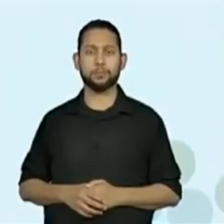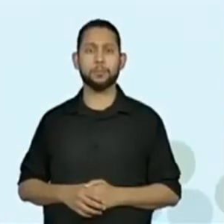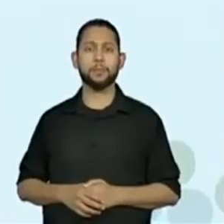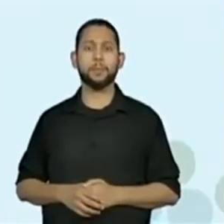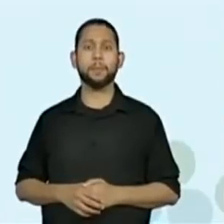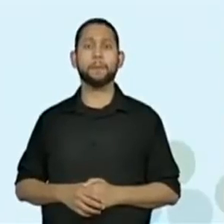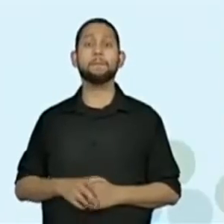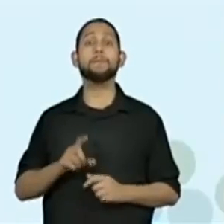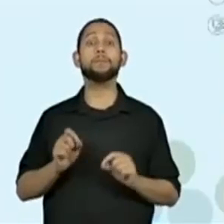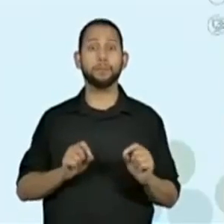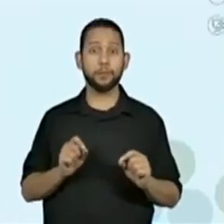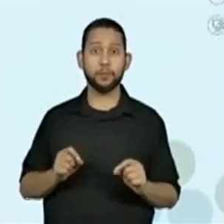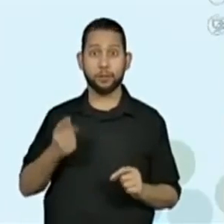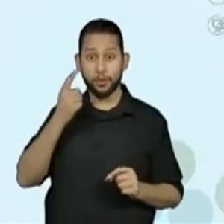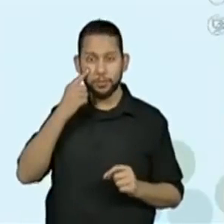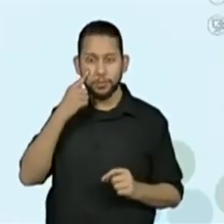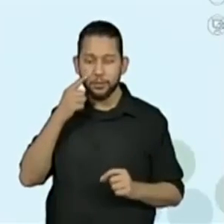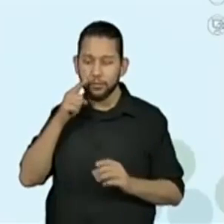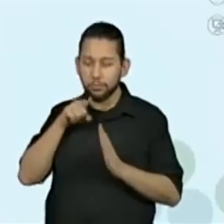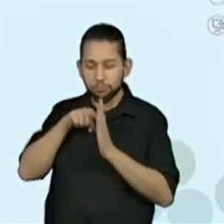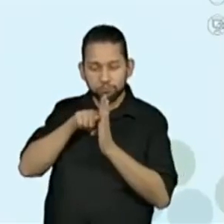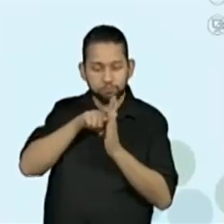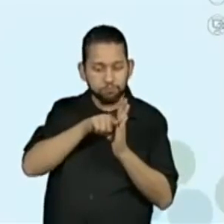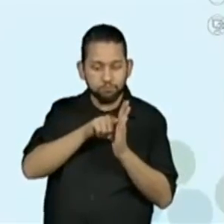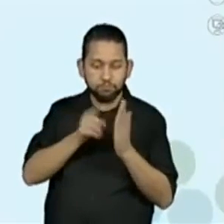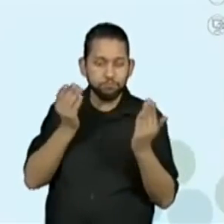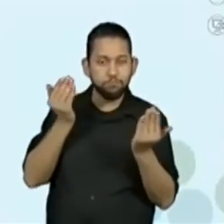investigações,